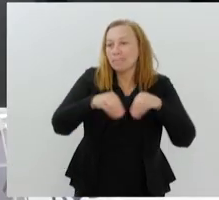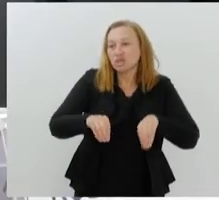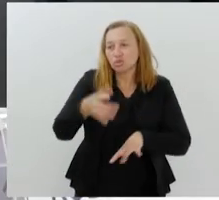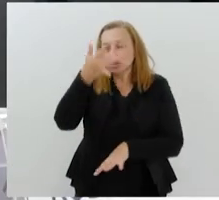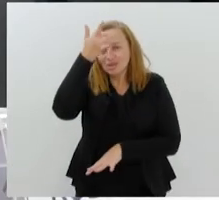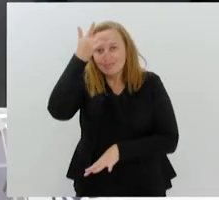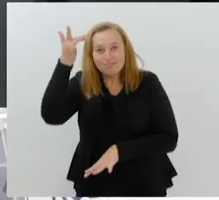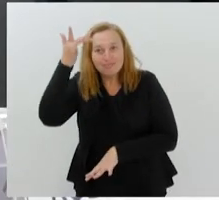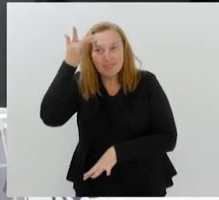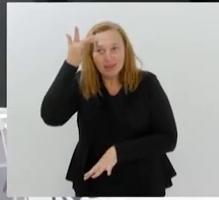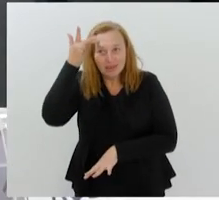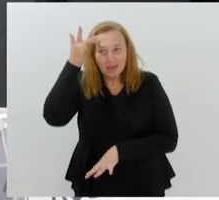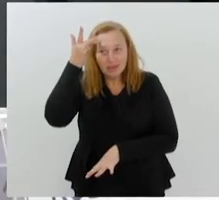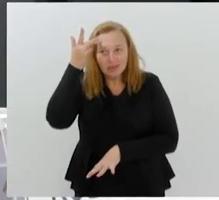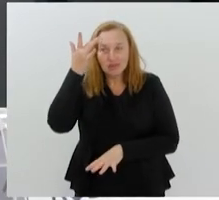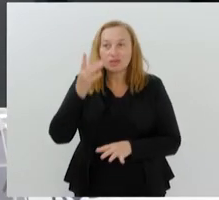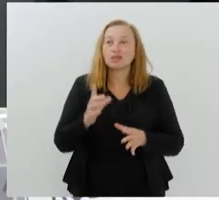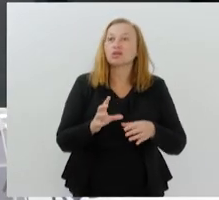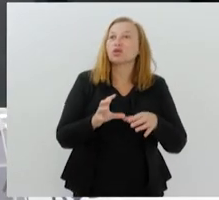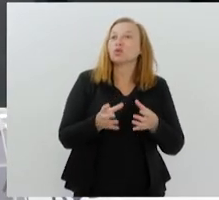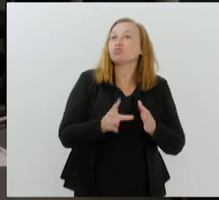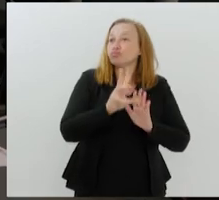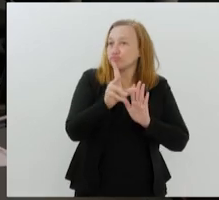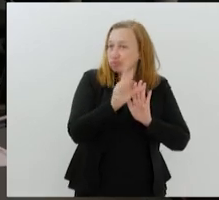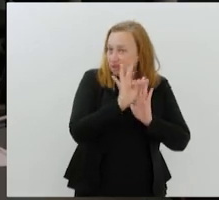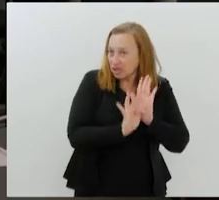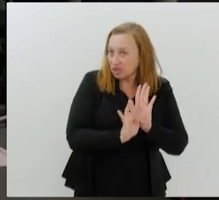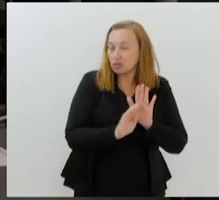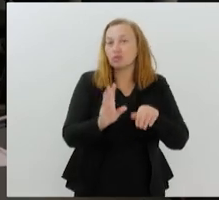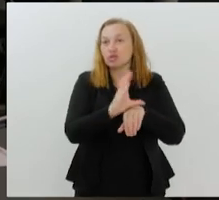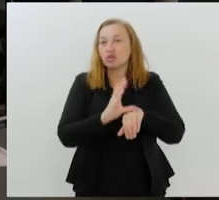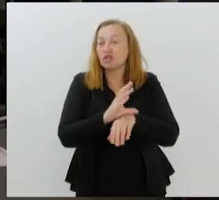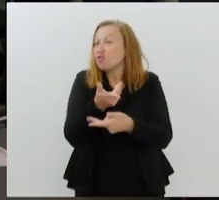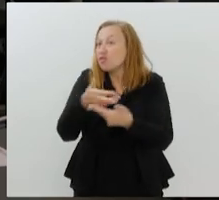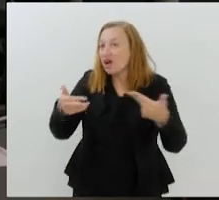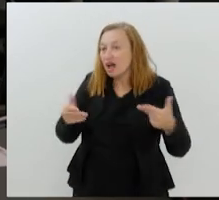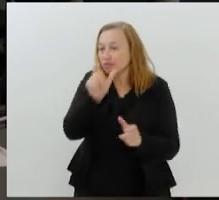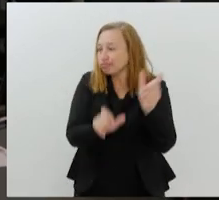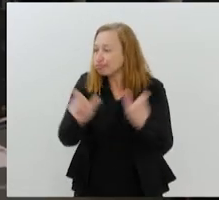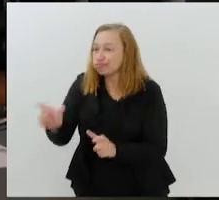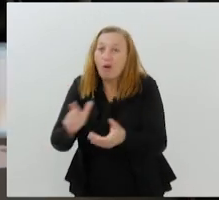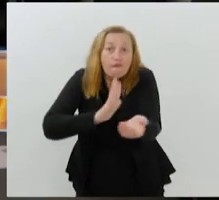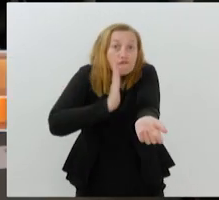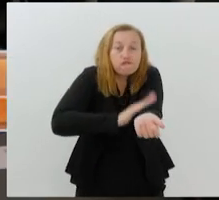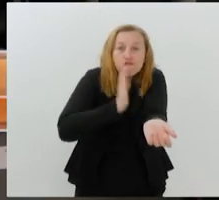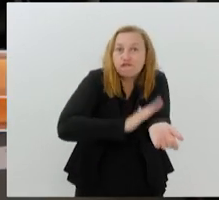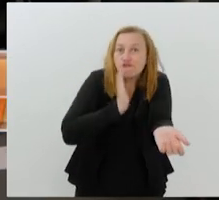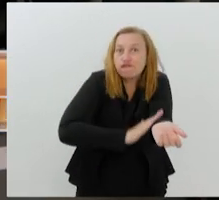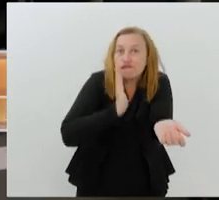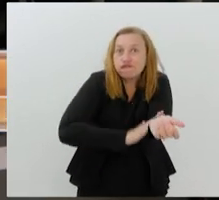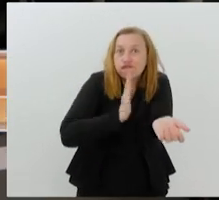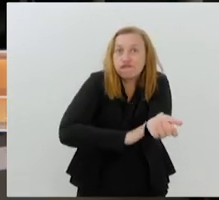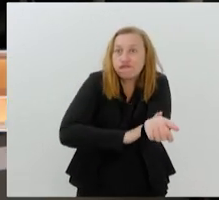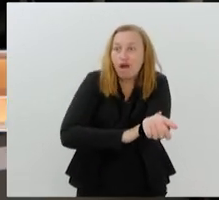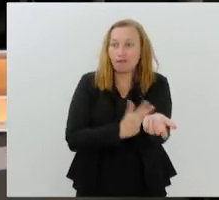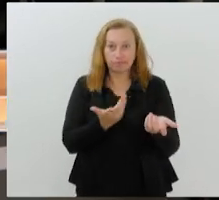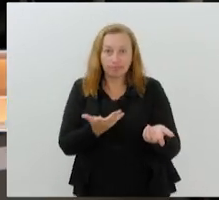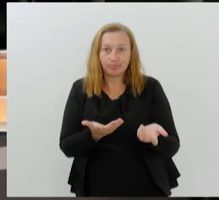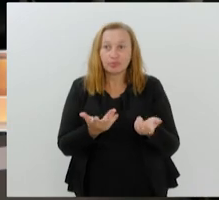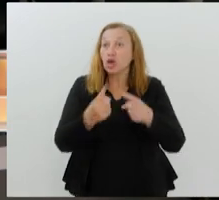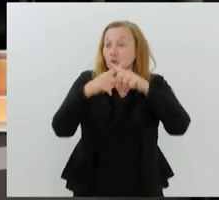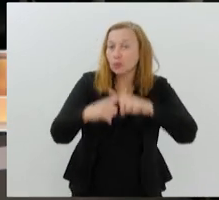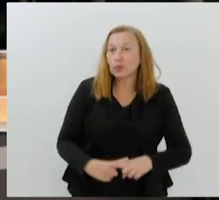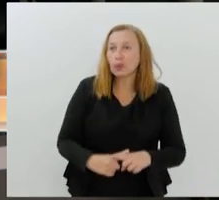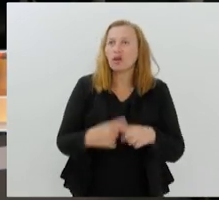texto recebeu parecer pela constitucionalidade. São inúmeros casos de pessoas viciadas em jogo. E aí eu não estou aqui abordando a